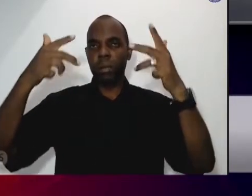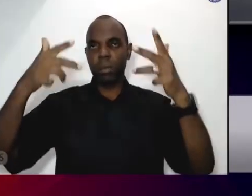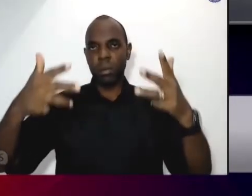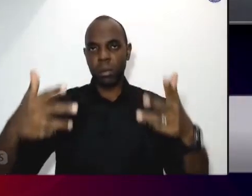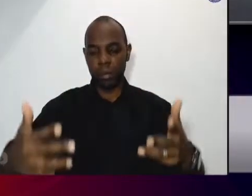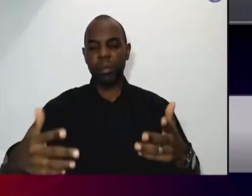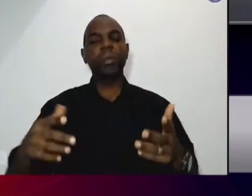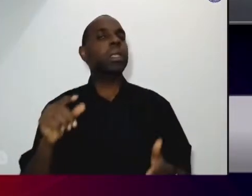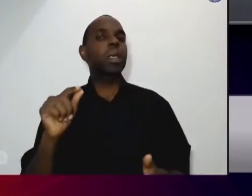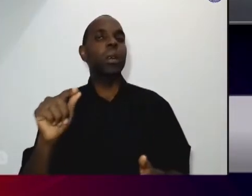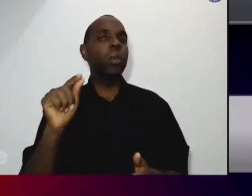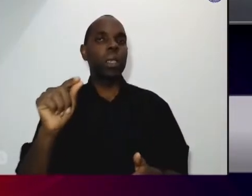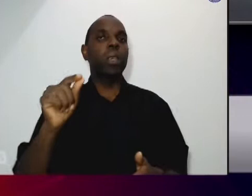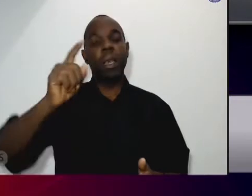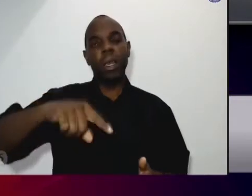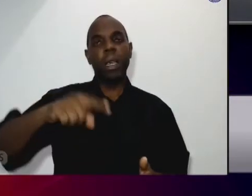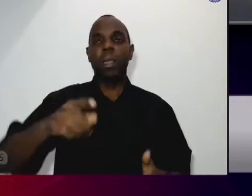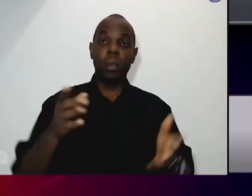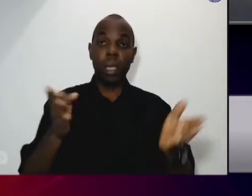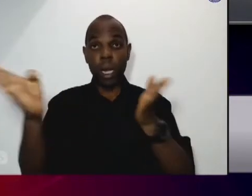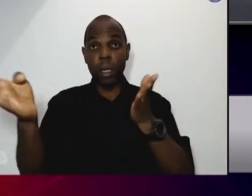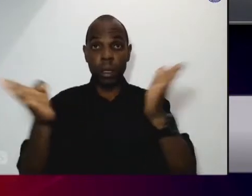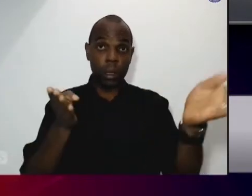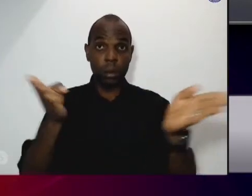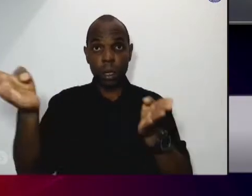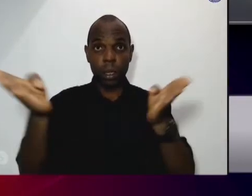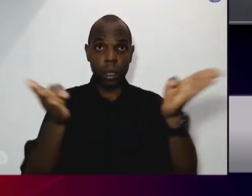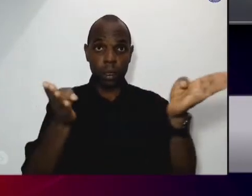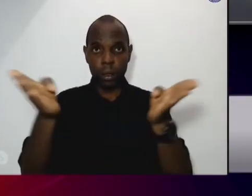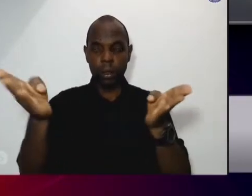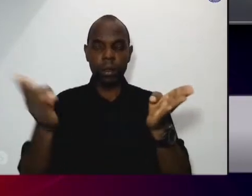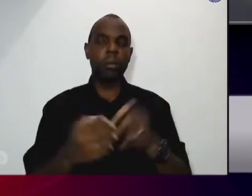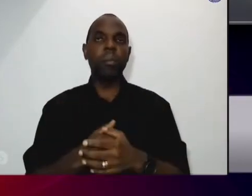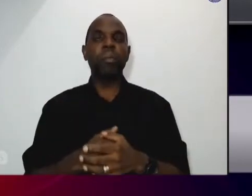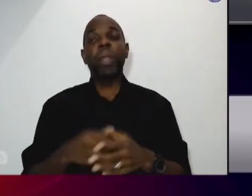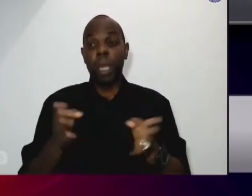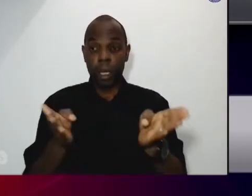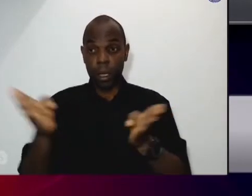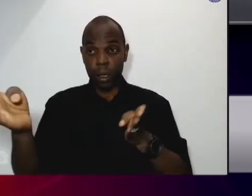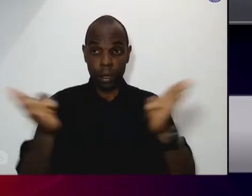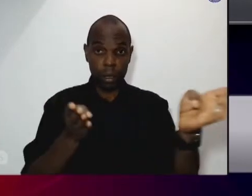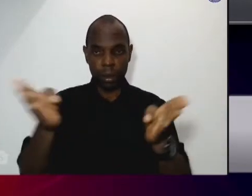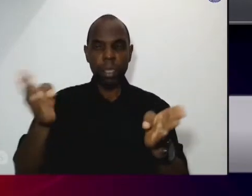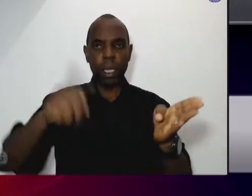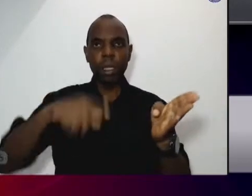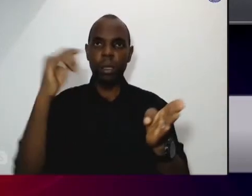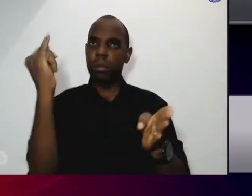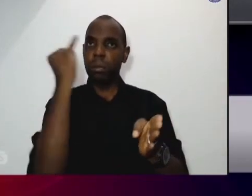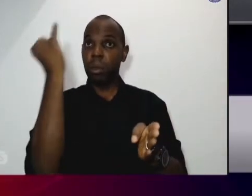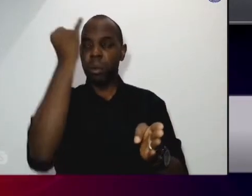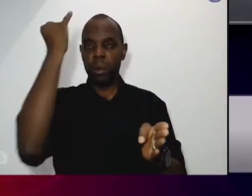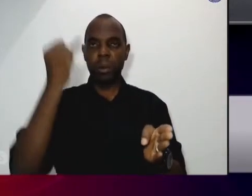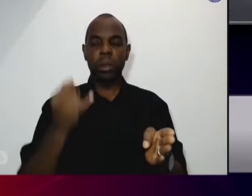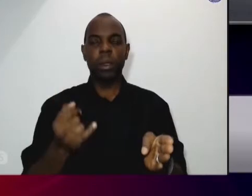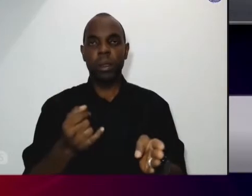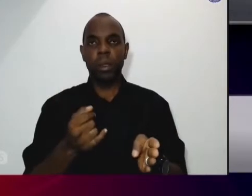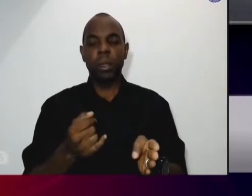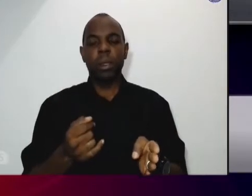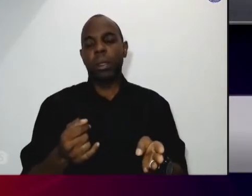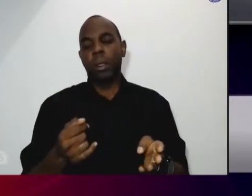importância da sensibilidade e ela que nos faz humano. Quando nós